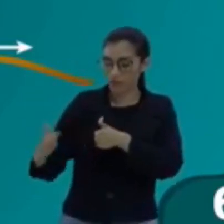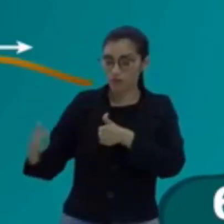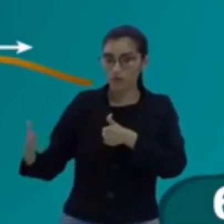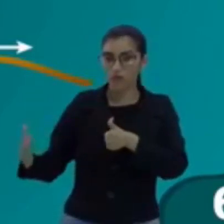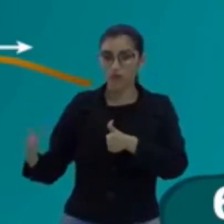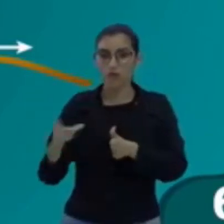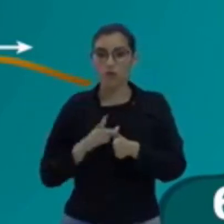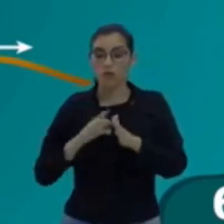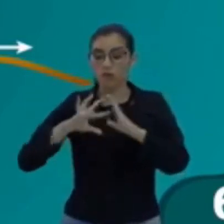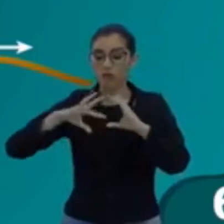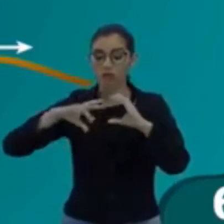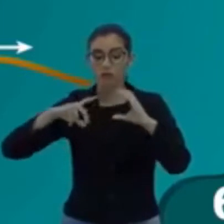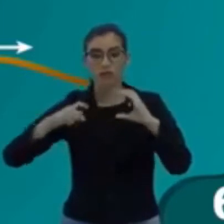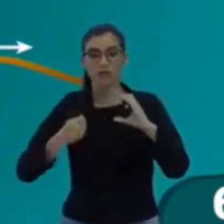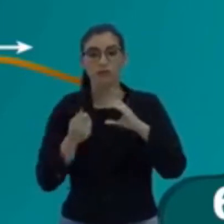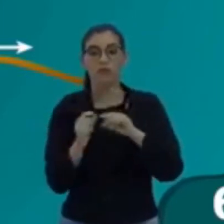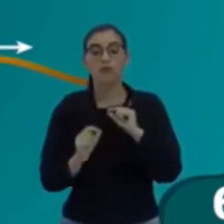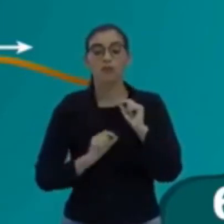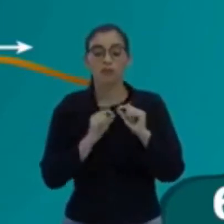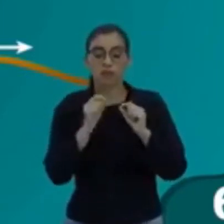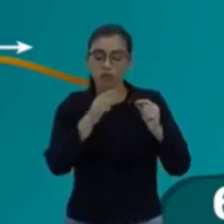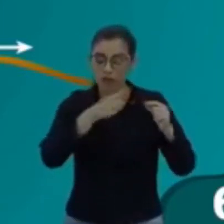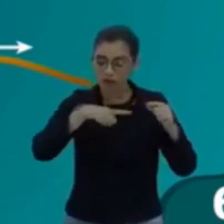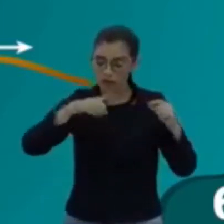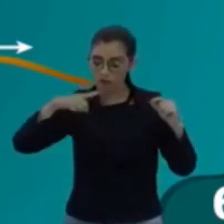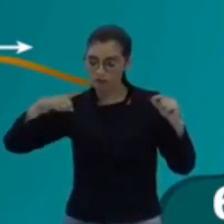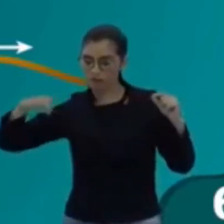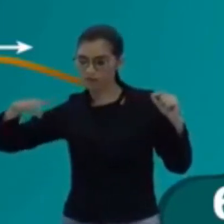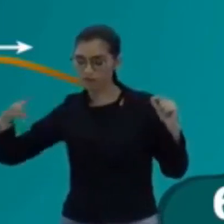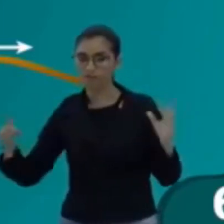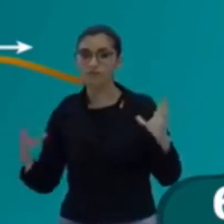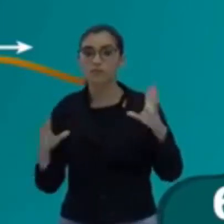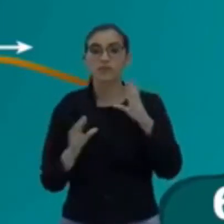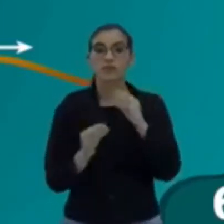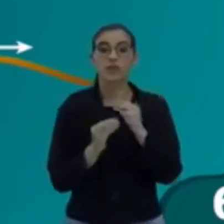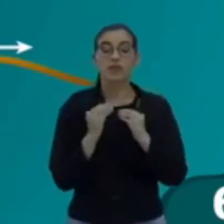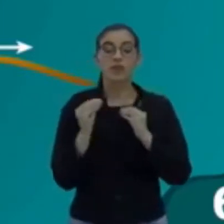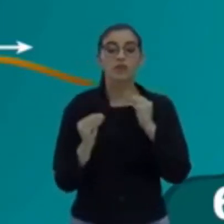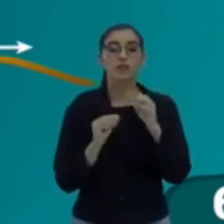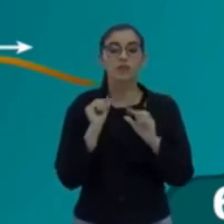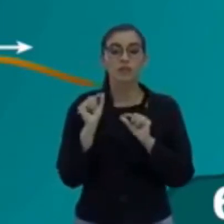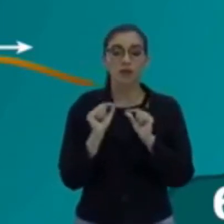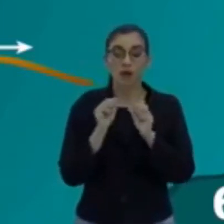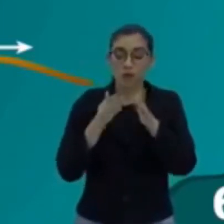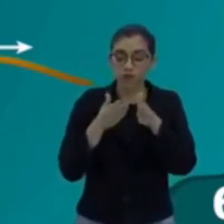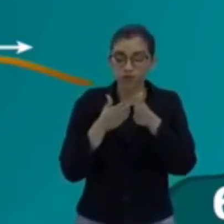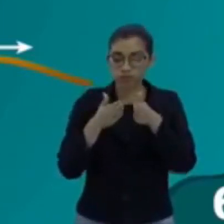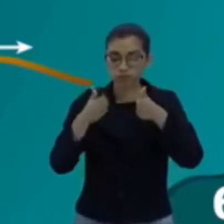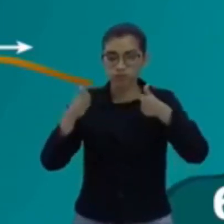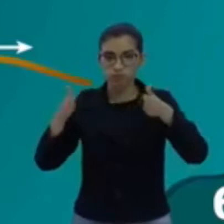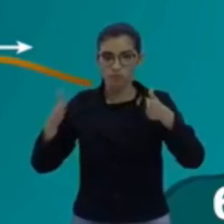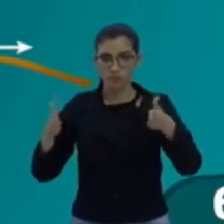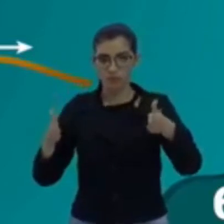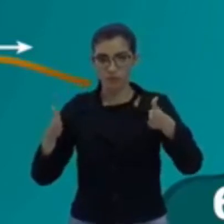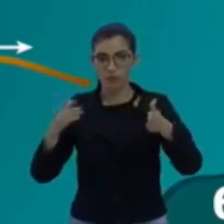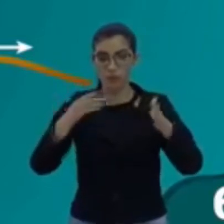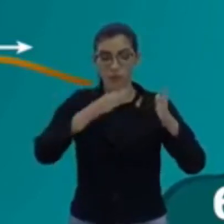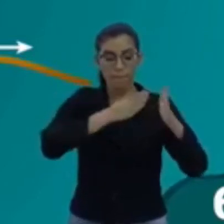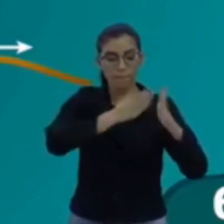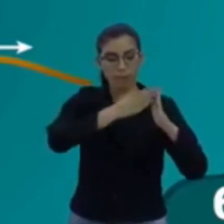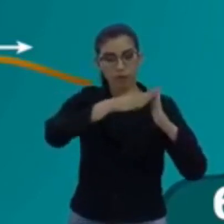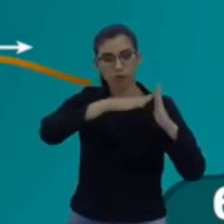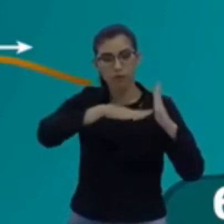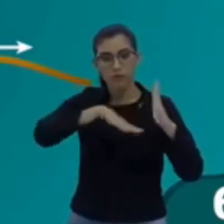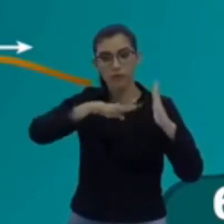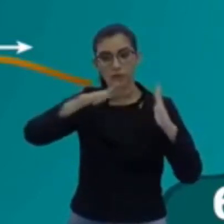caracteriza a nossa onda. E isso que caracteriza a nossa onda é chamado de comprimento de onda, bom?